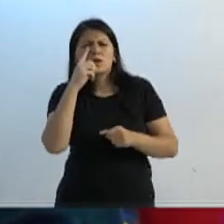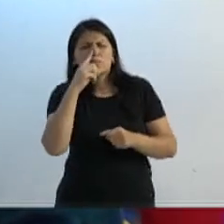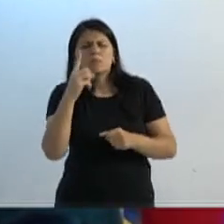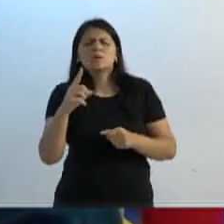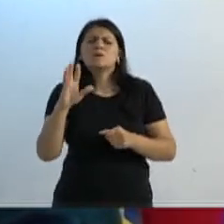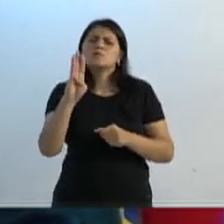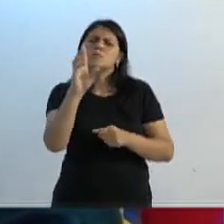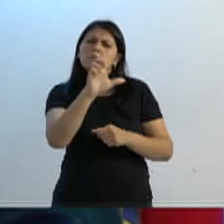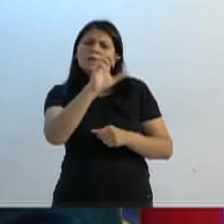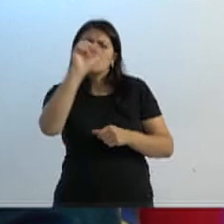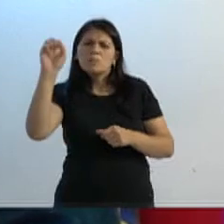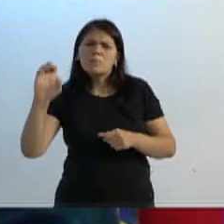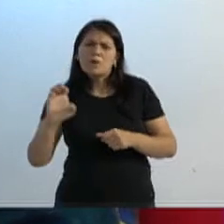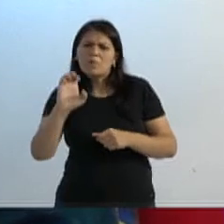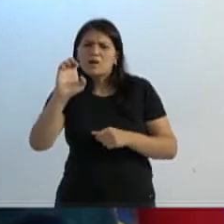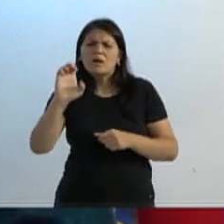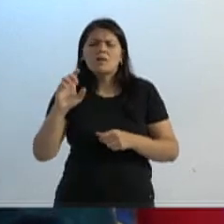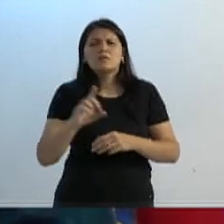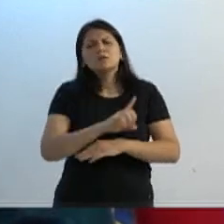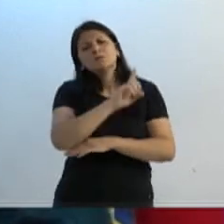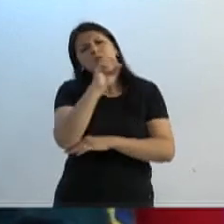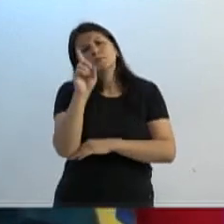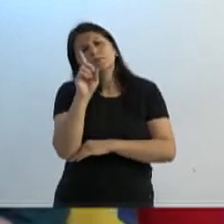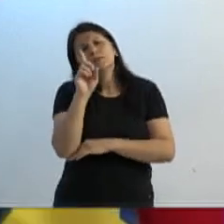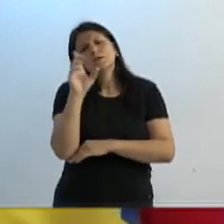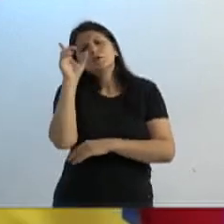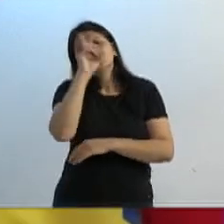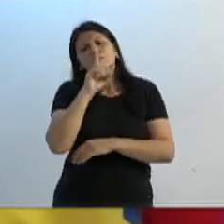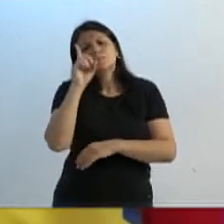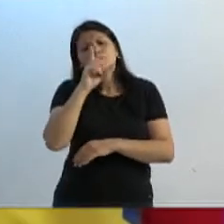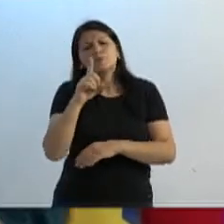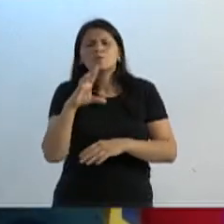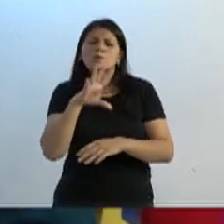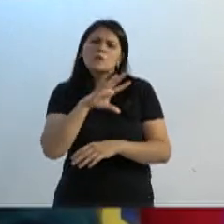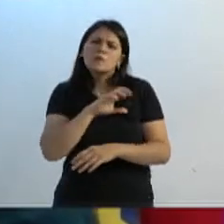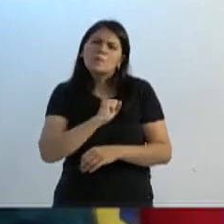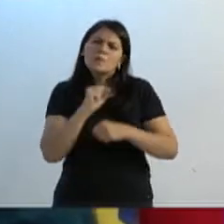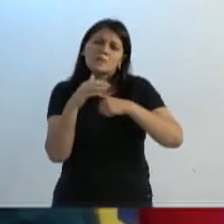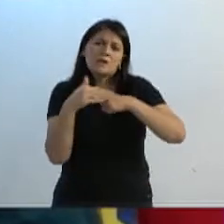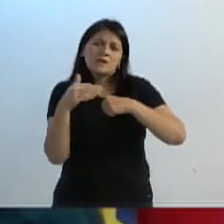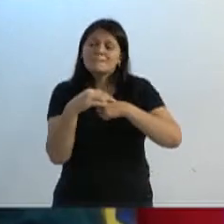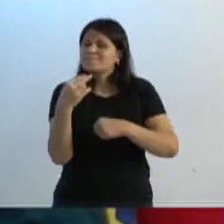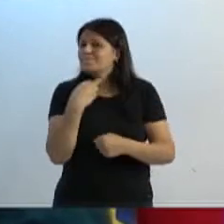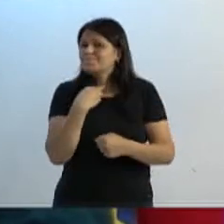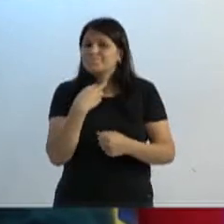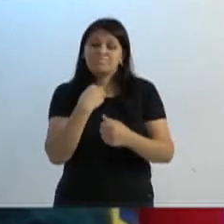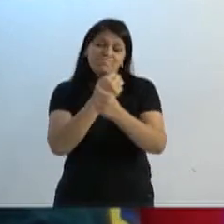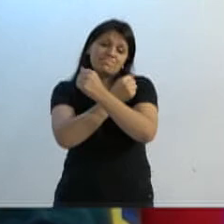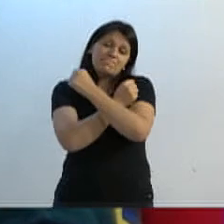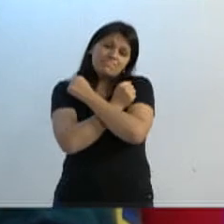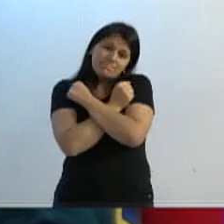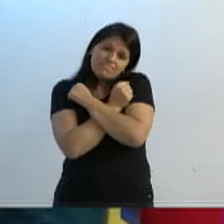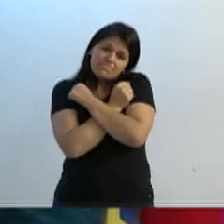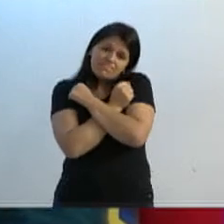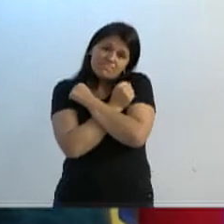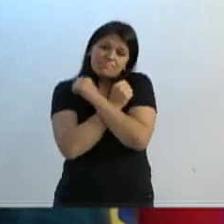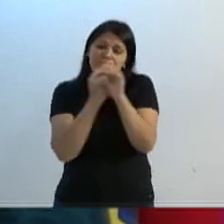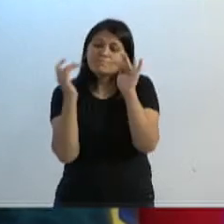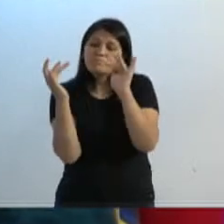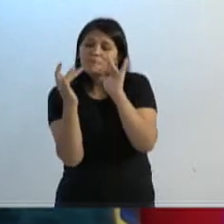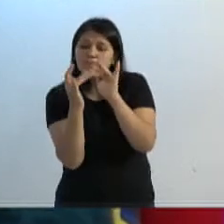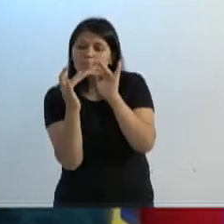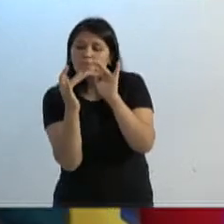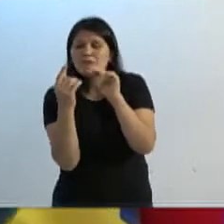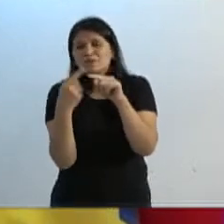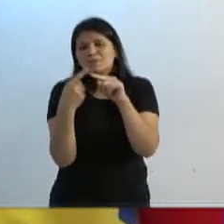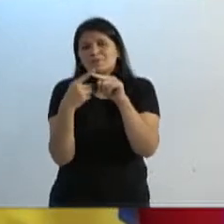repleto de amor e de carinho. Sabemos que não podemos dar o abraço apertado na nossa mãe, não podemos tocar muitas vezes pelo